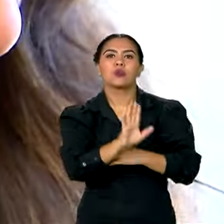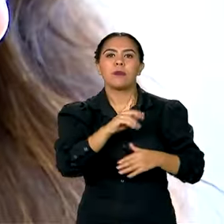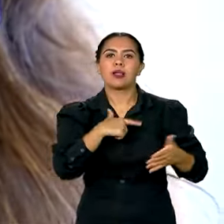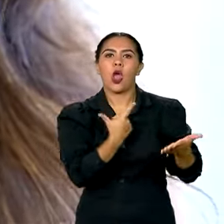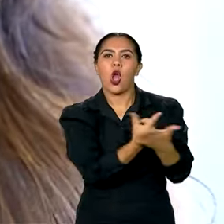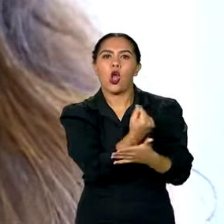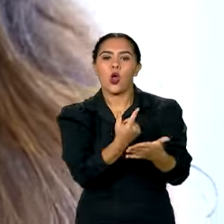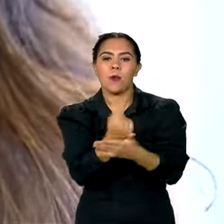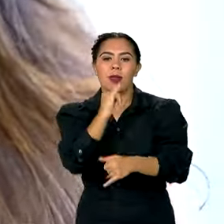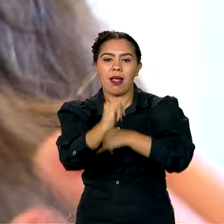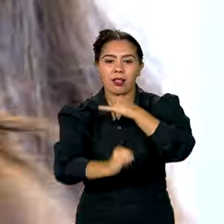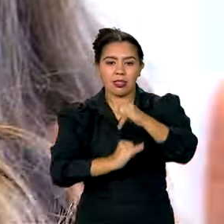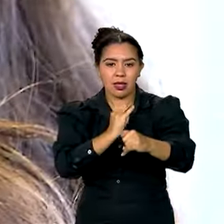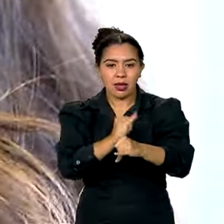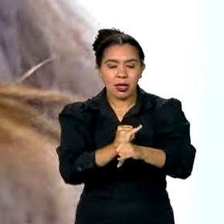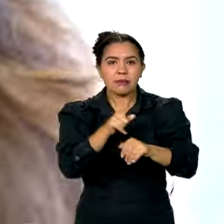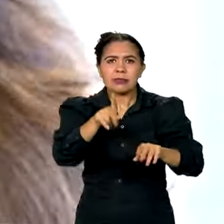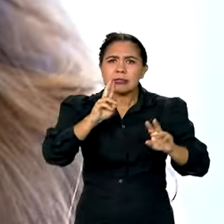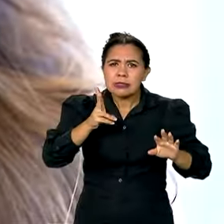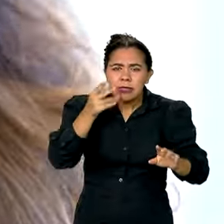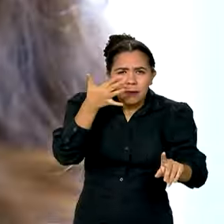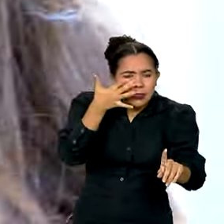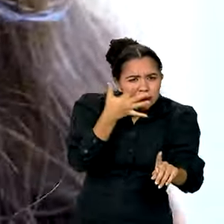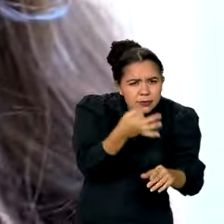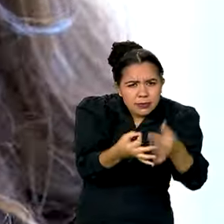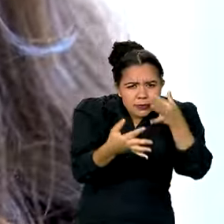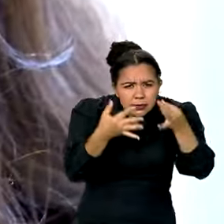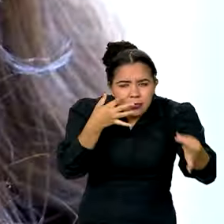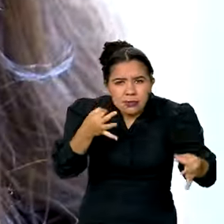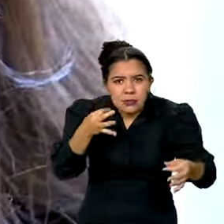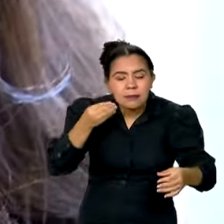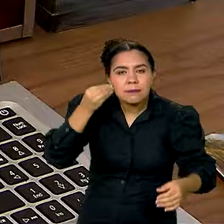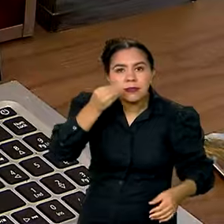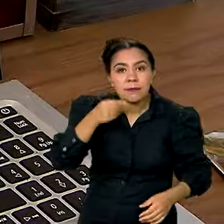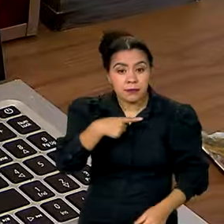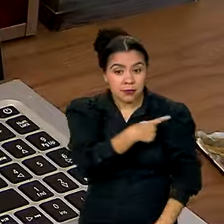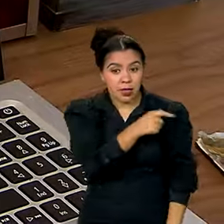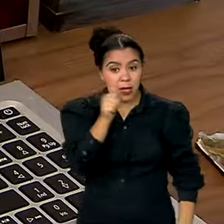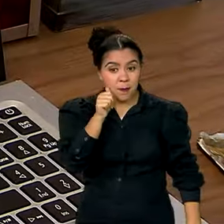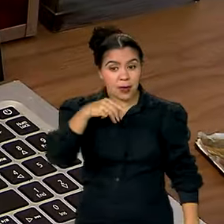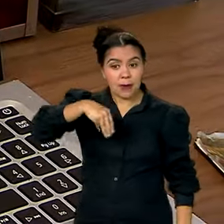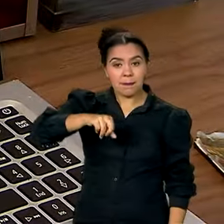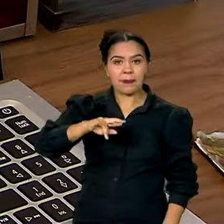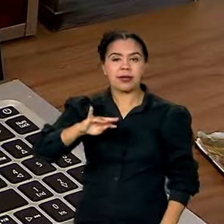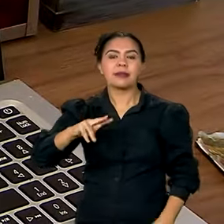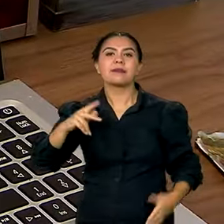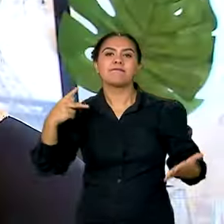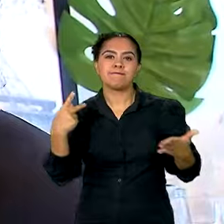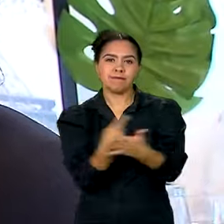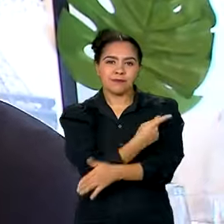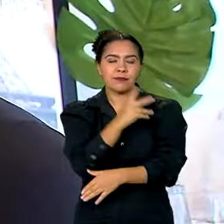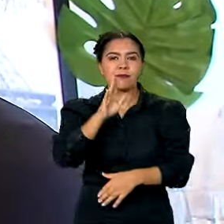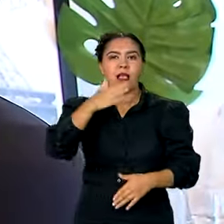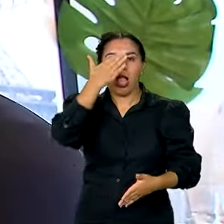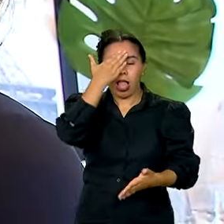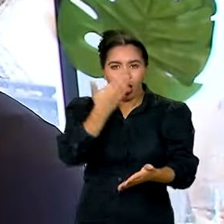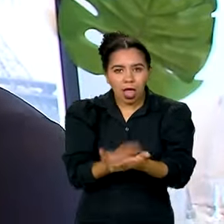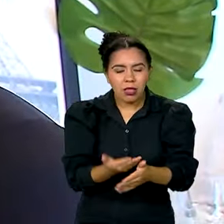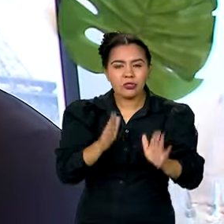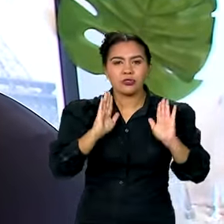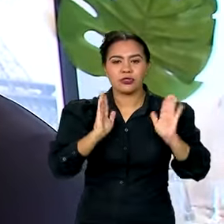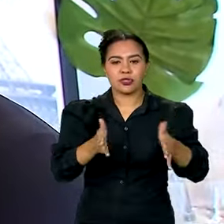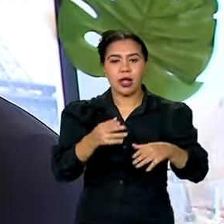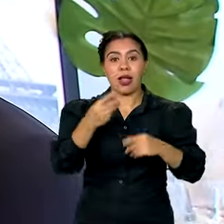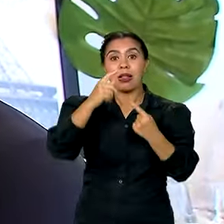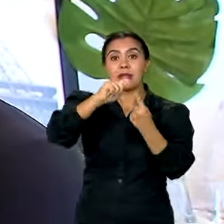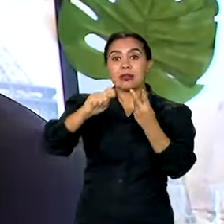Mesmo tendo atenção e experiência, Marina já caiu em um golpe. Eu já caí em golpe há três meses